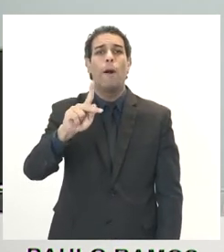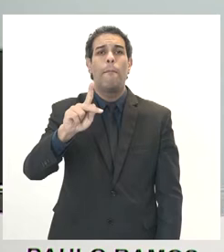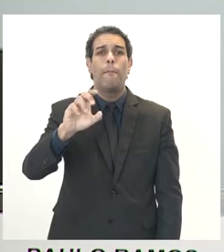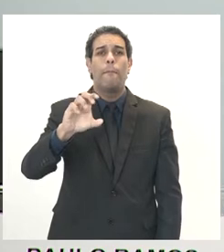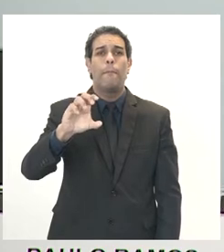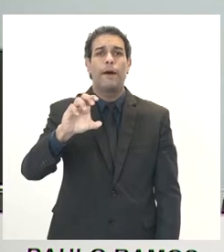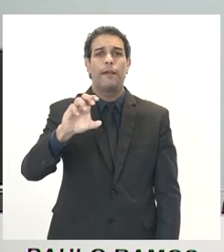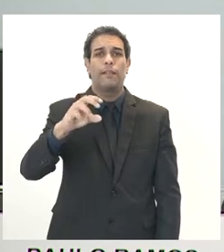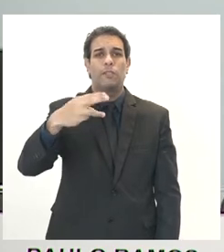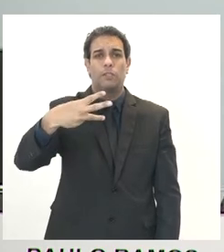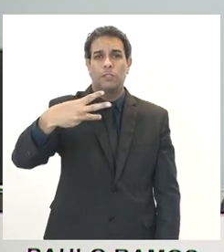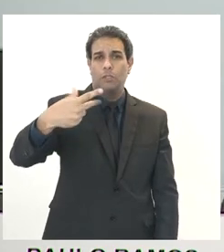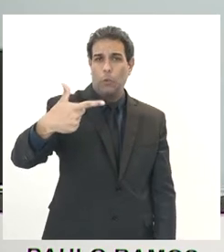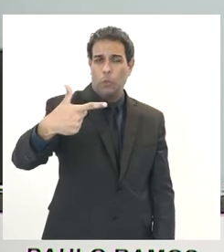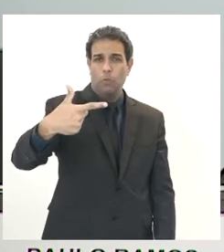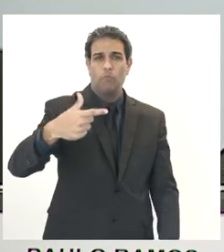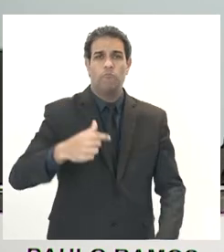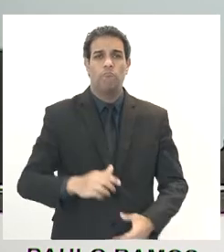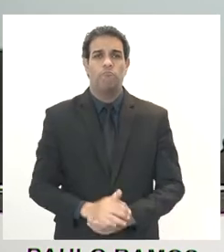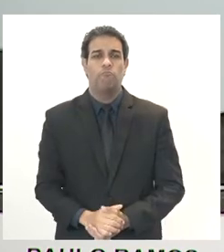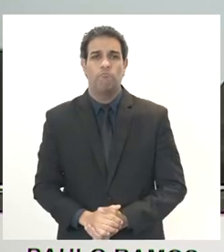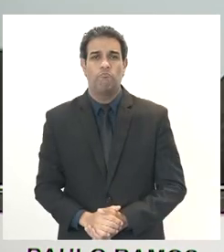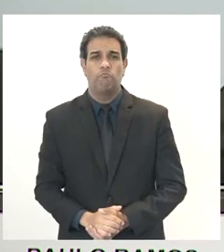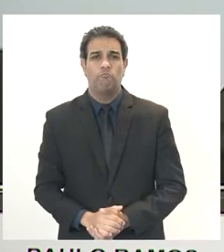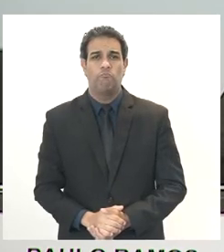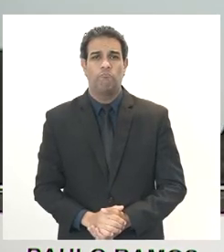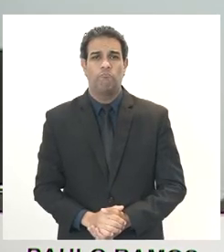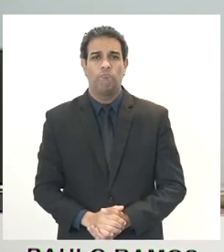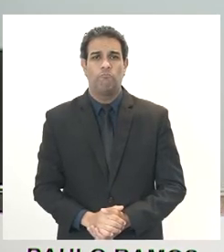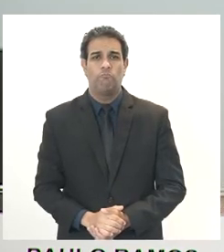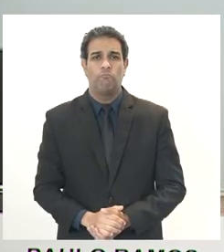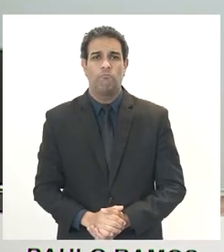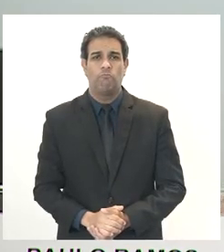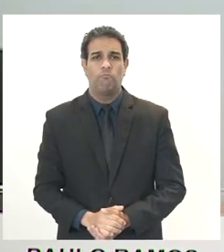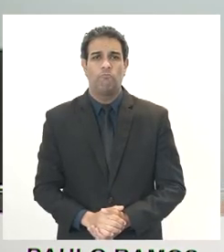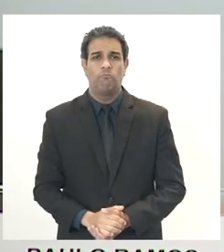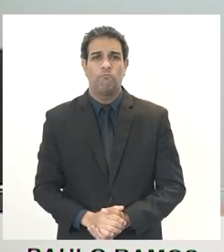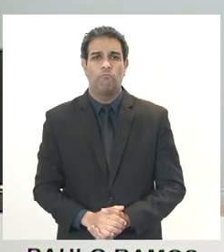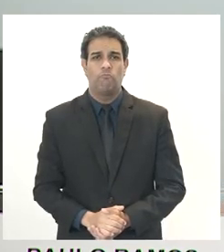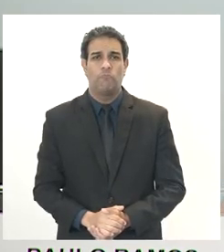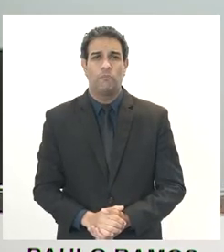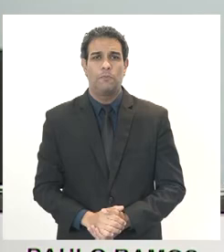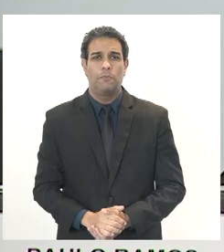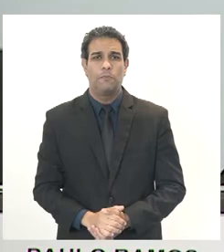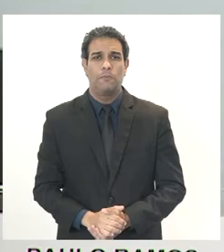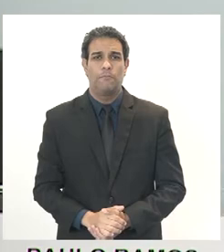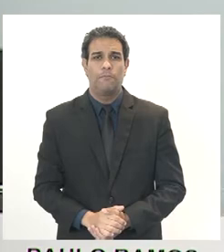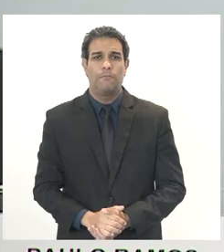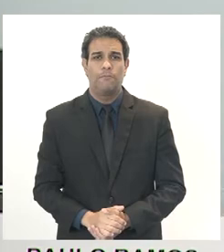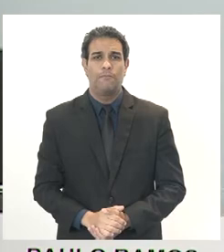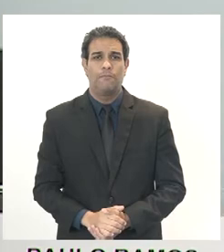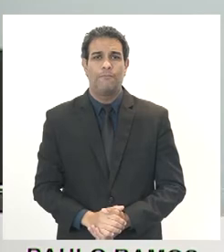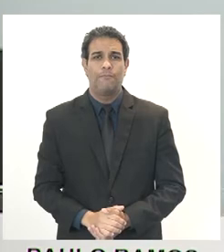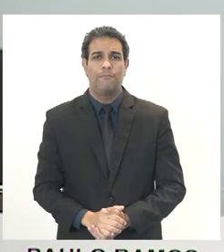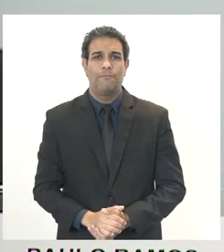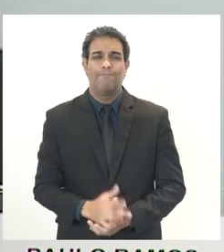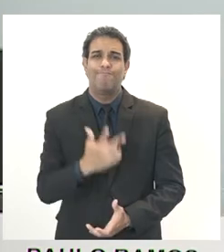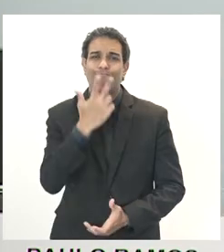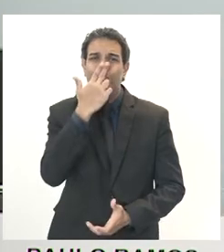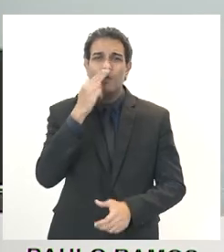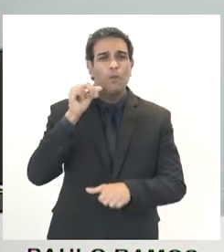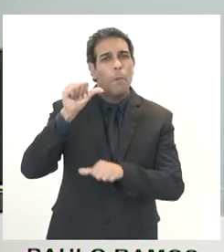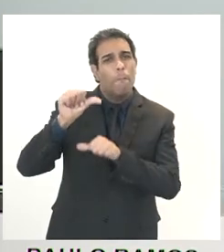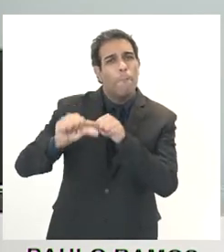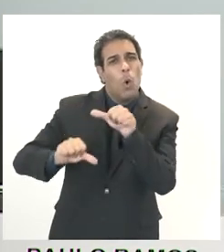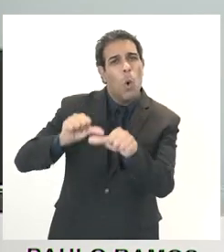faz um, alguns chamam de reformulação,